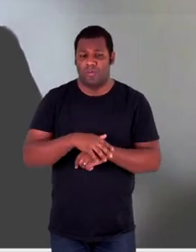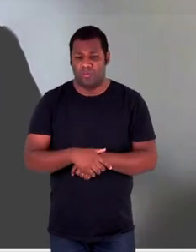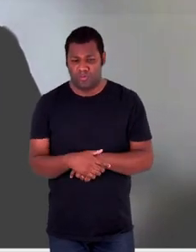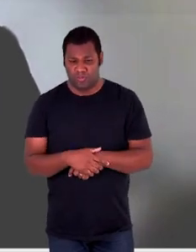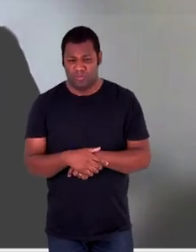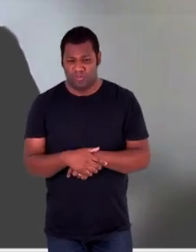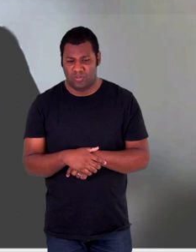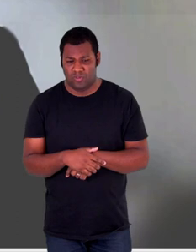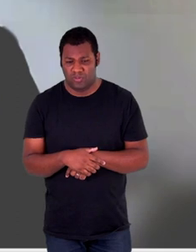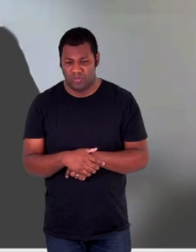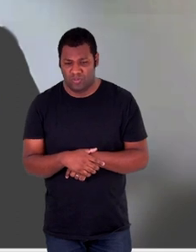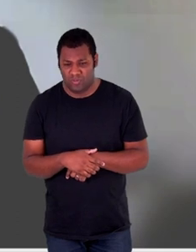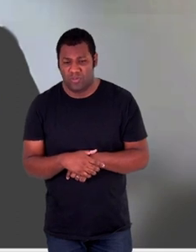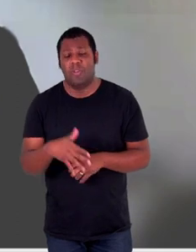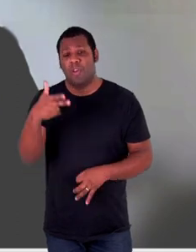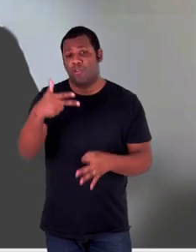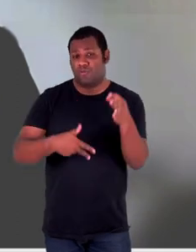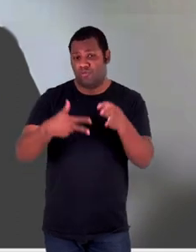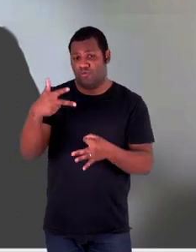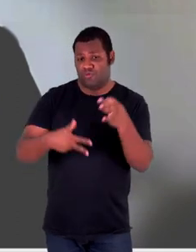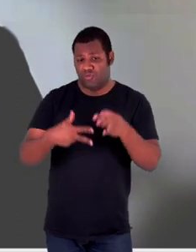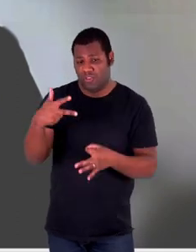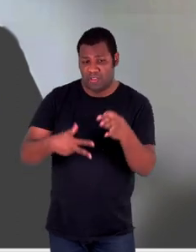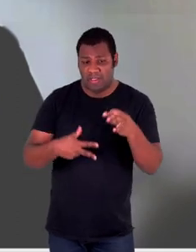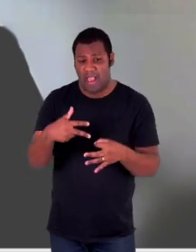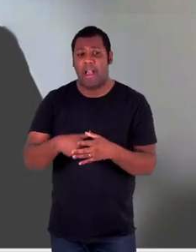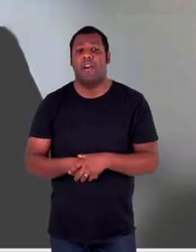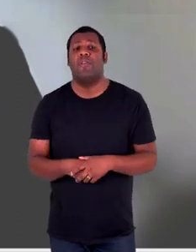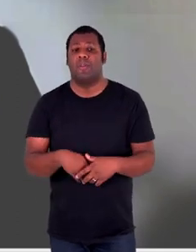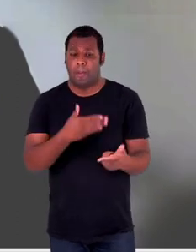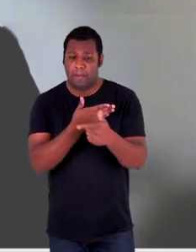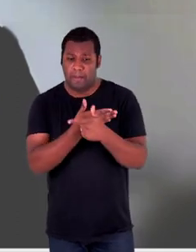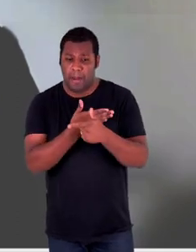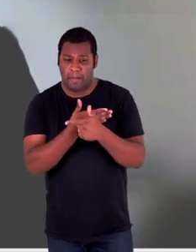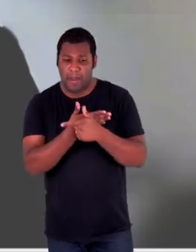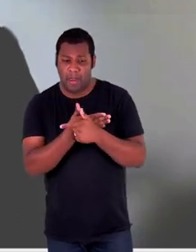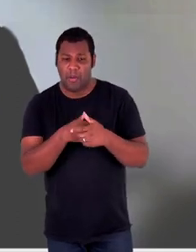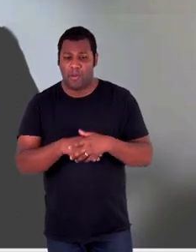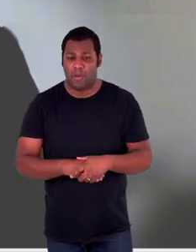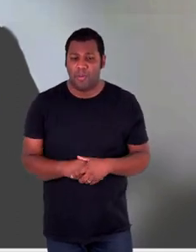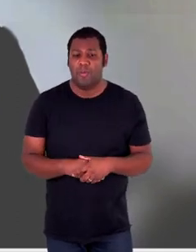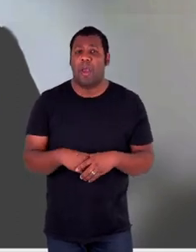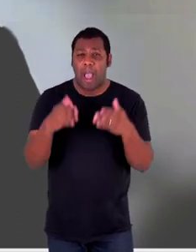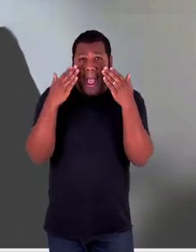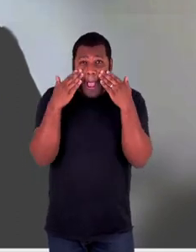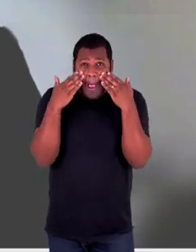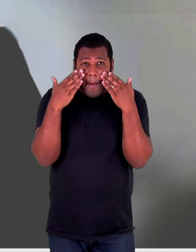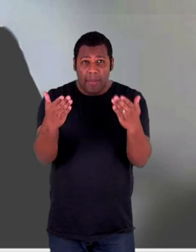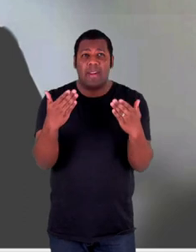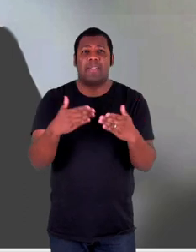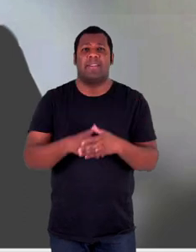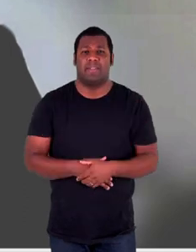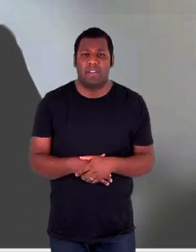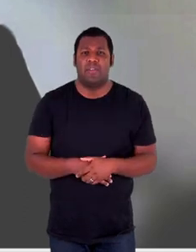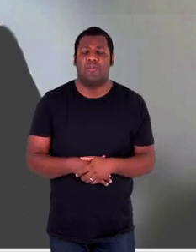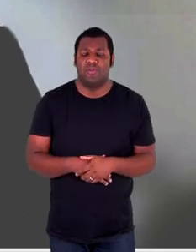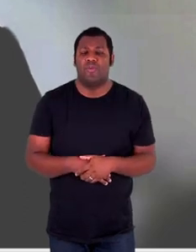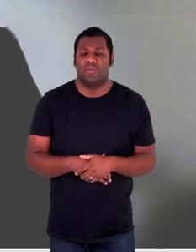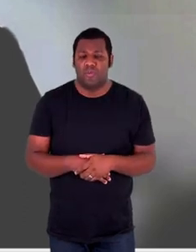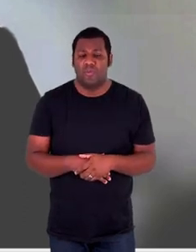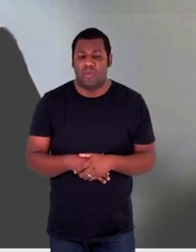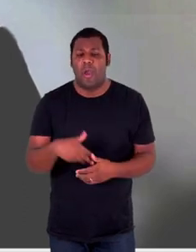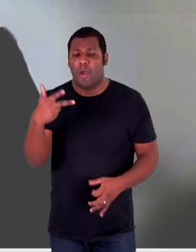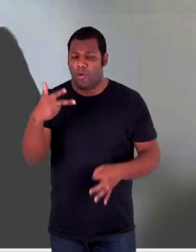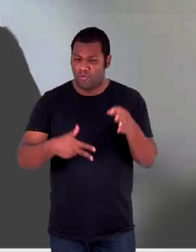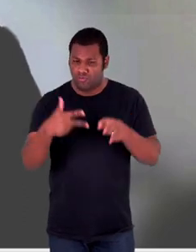fixados dentro do Poder Judiciário podem e devem se apresentar como uma instância adequada do Judiciário